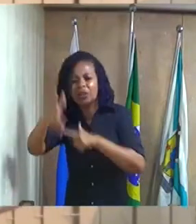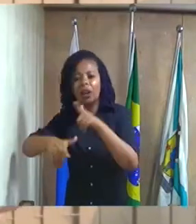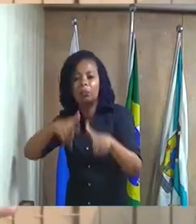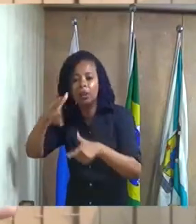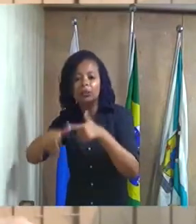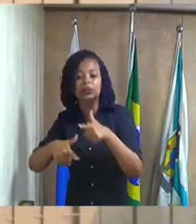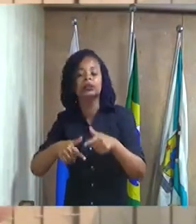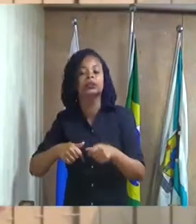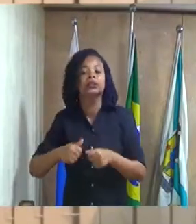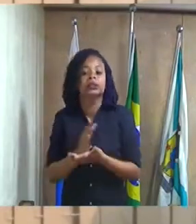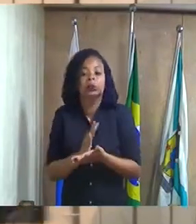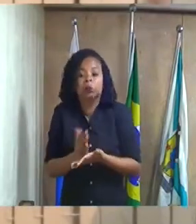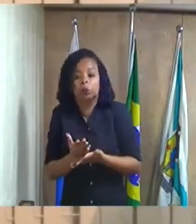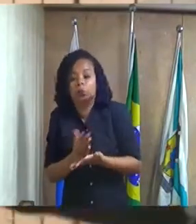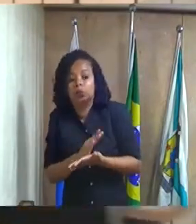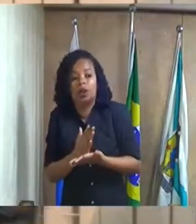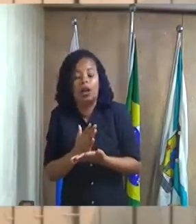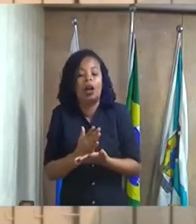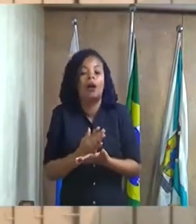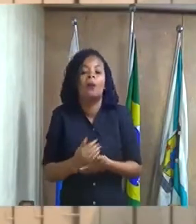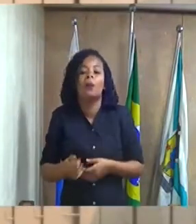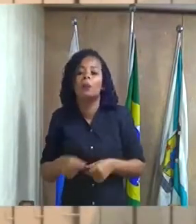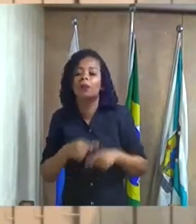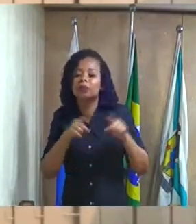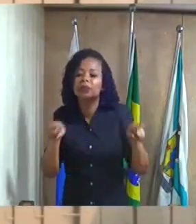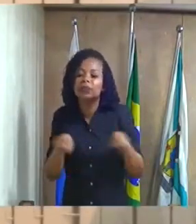que cabe seis pessoas tinha 15